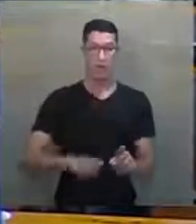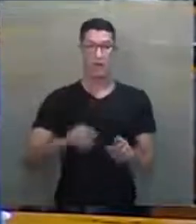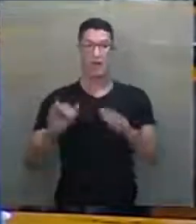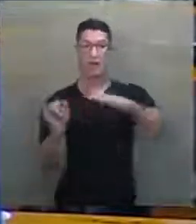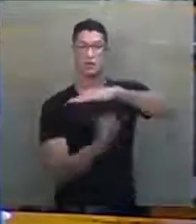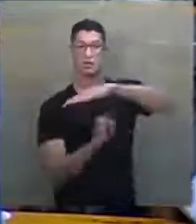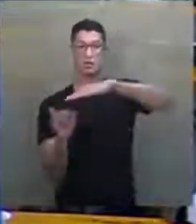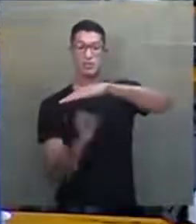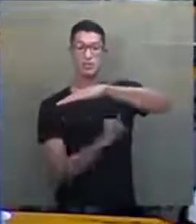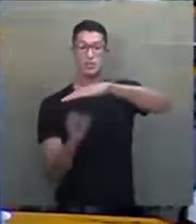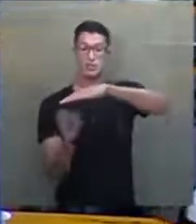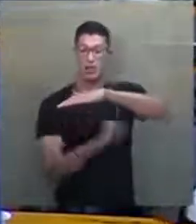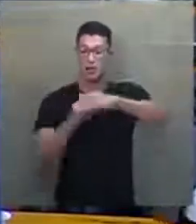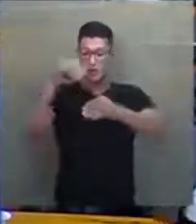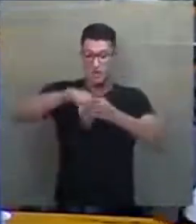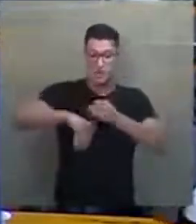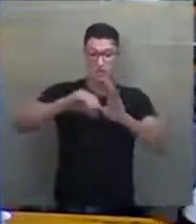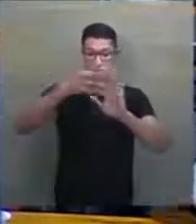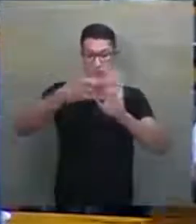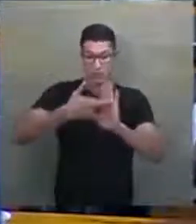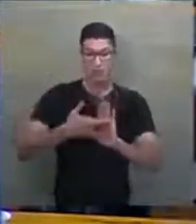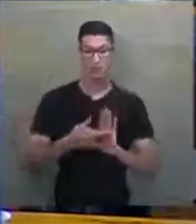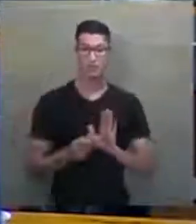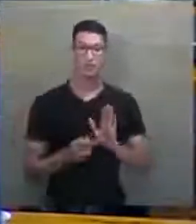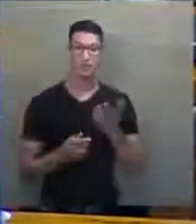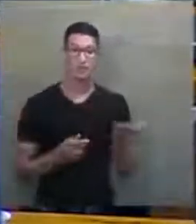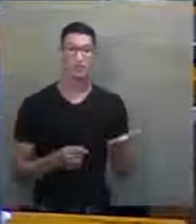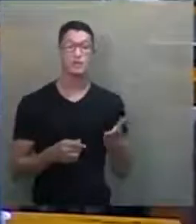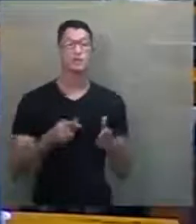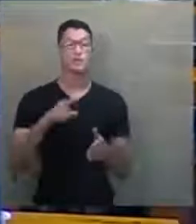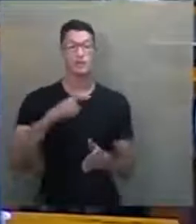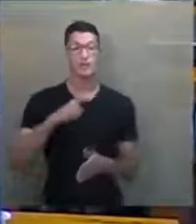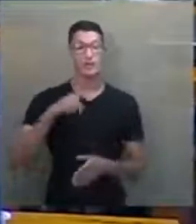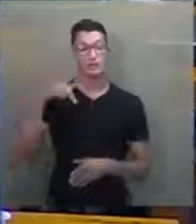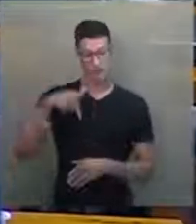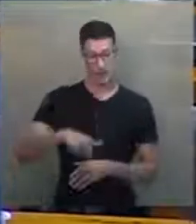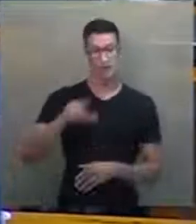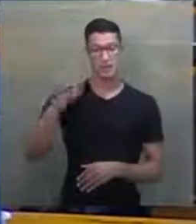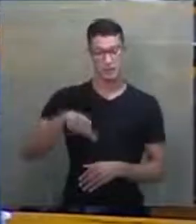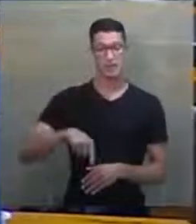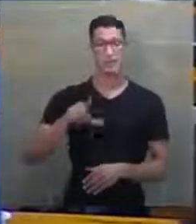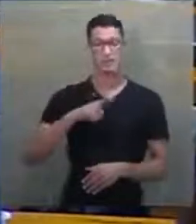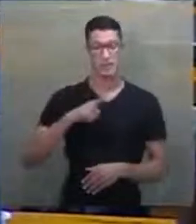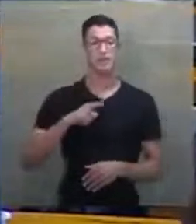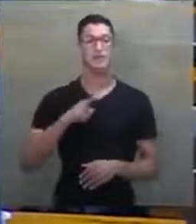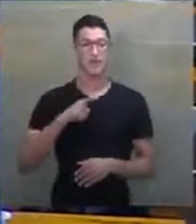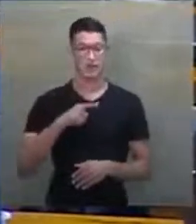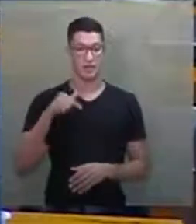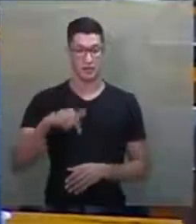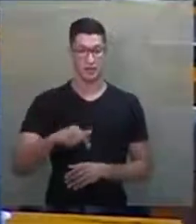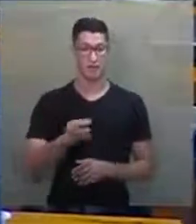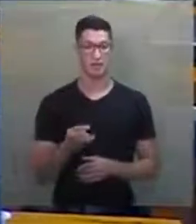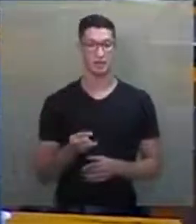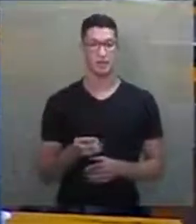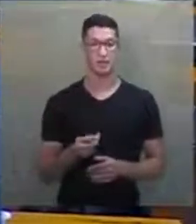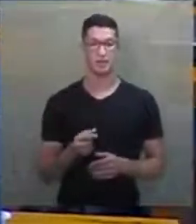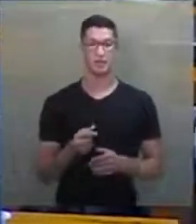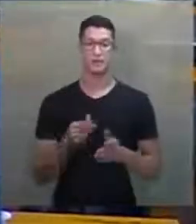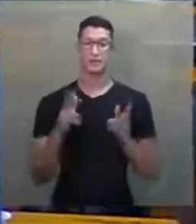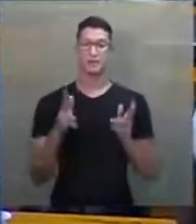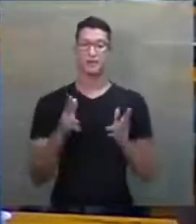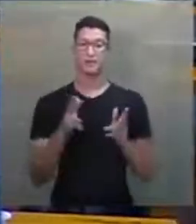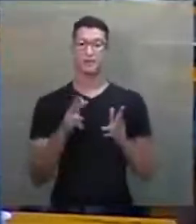institucional. Então, houve aqui, está havendo uma